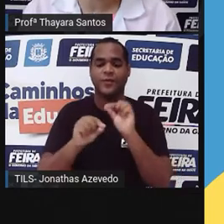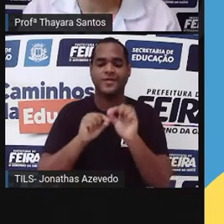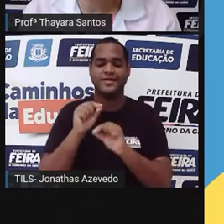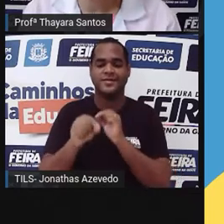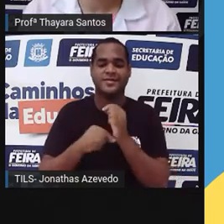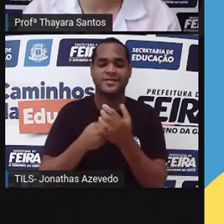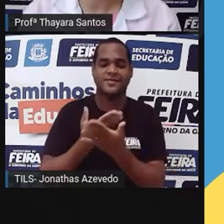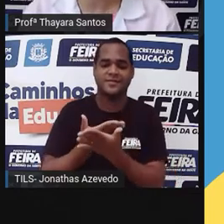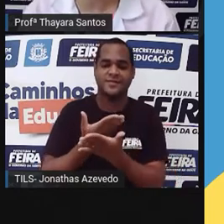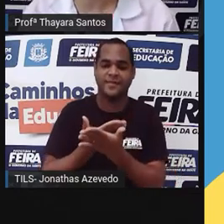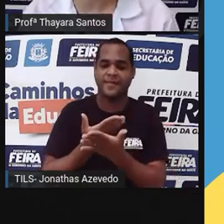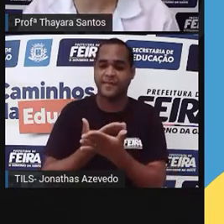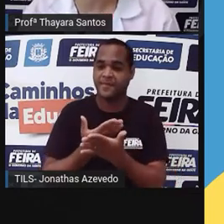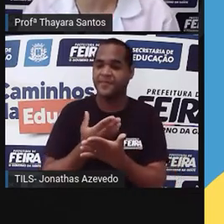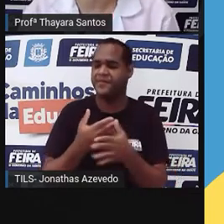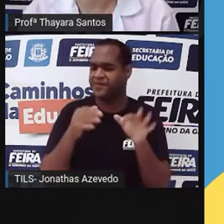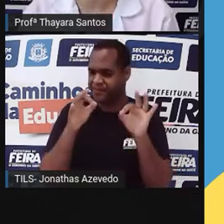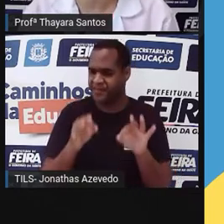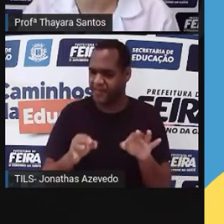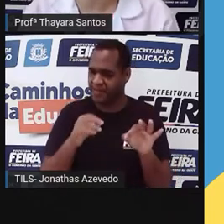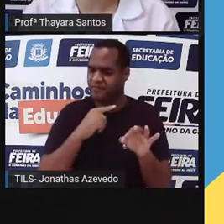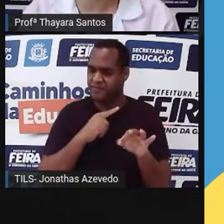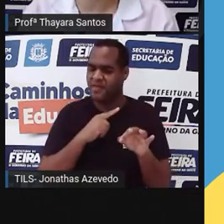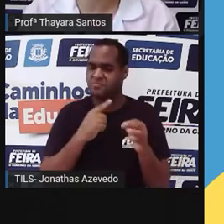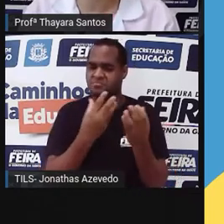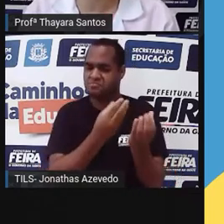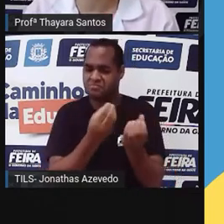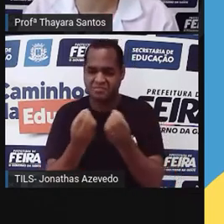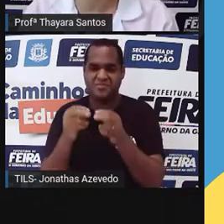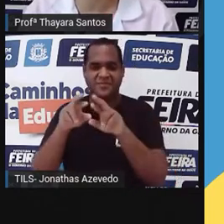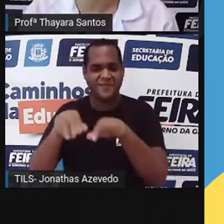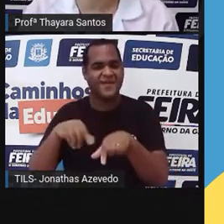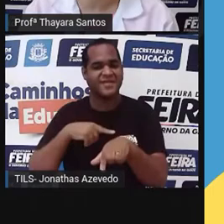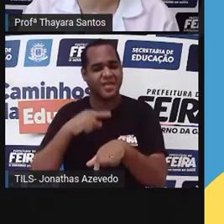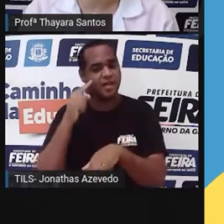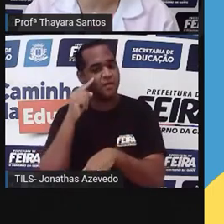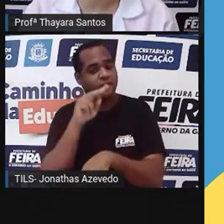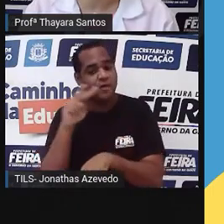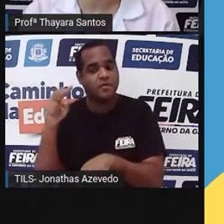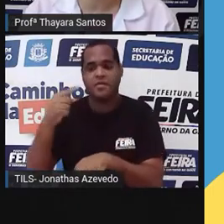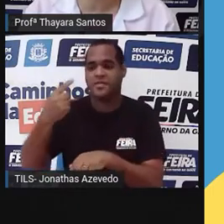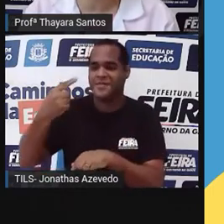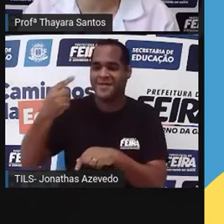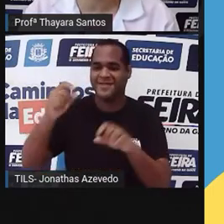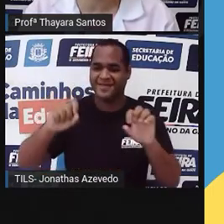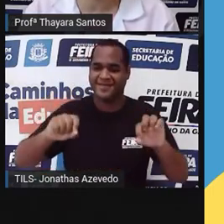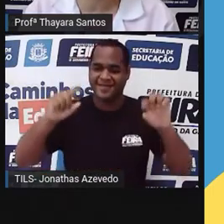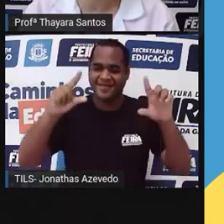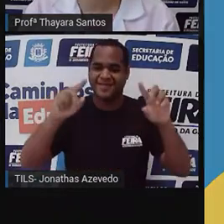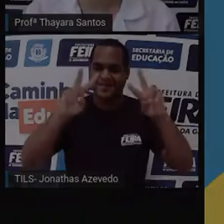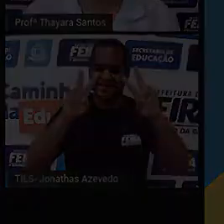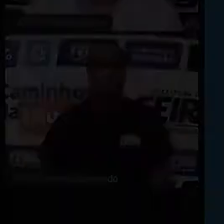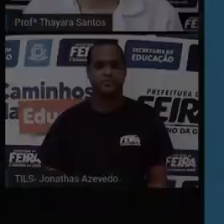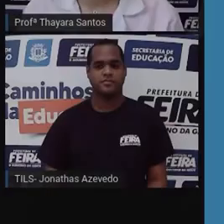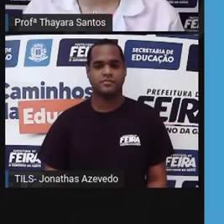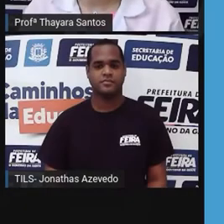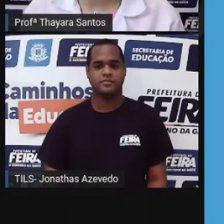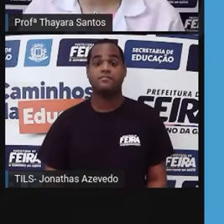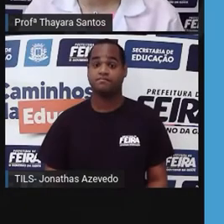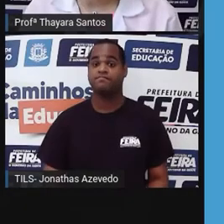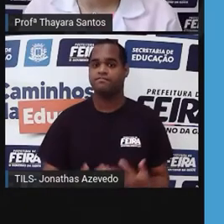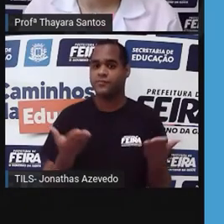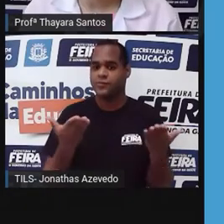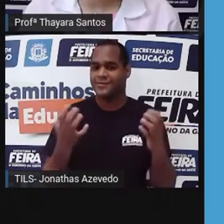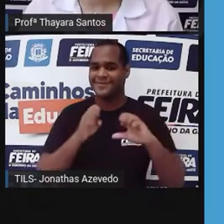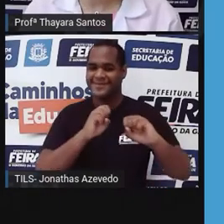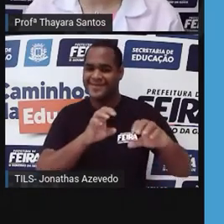sobre... Tenho certeza que muitos de vocês já sabem, já devem ter visto lá no primeiro slide que eu sempre boto o tema da aula. E na